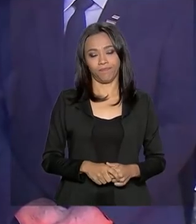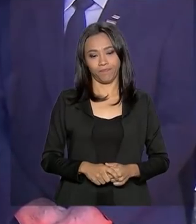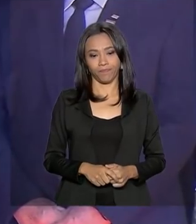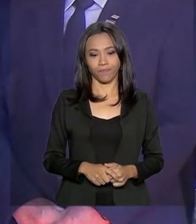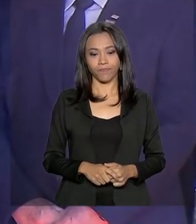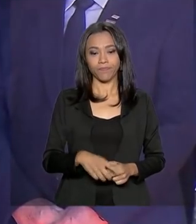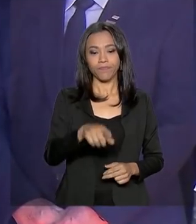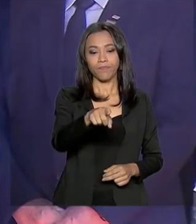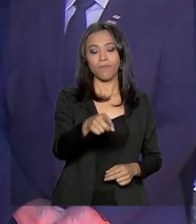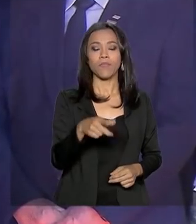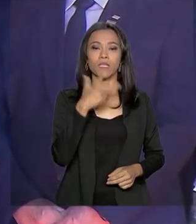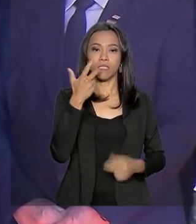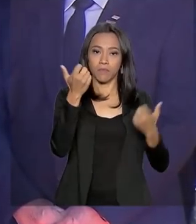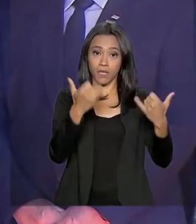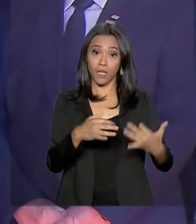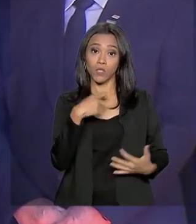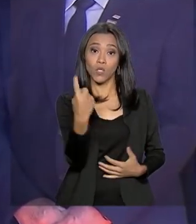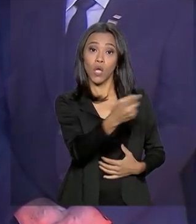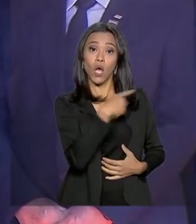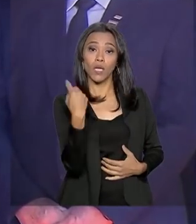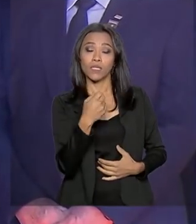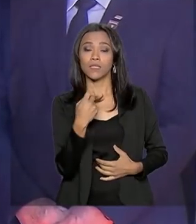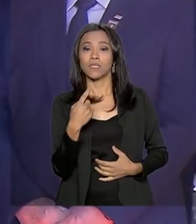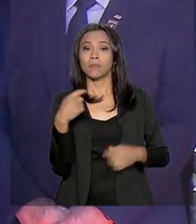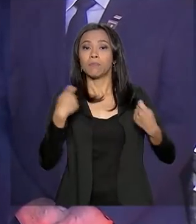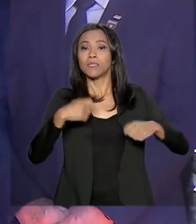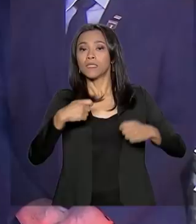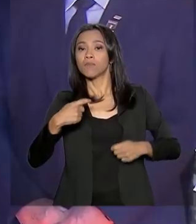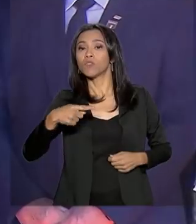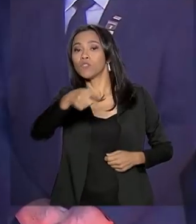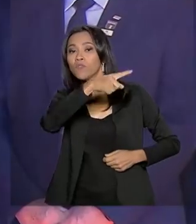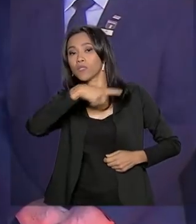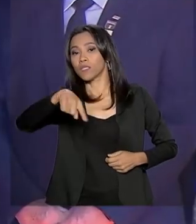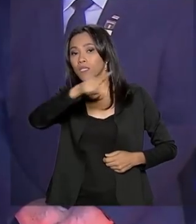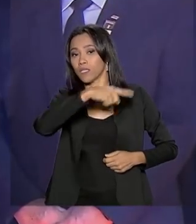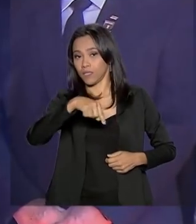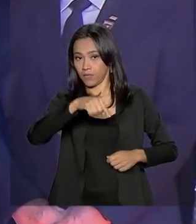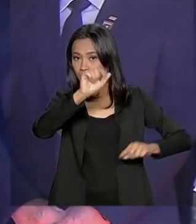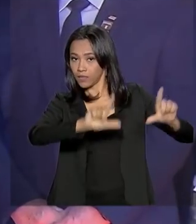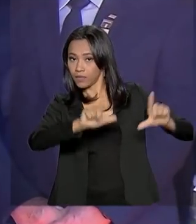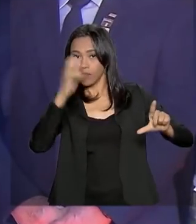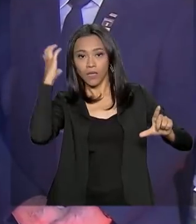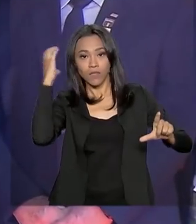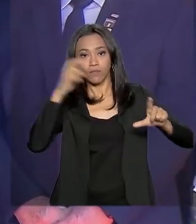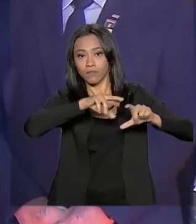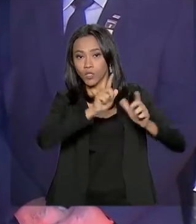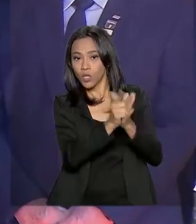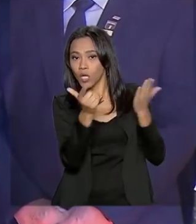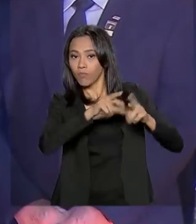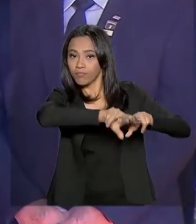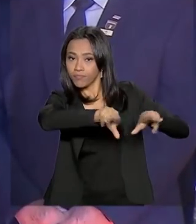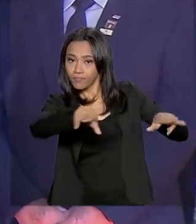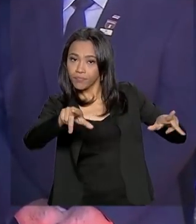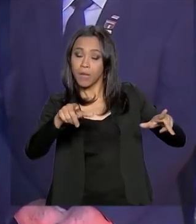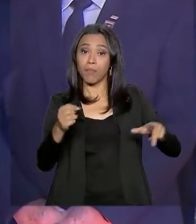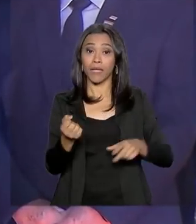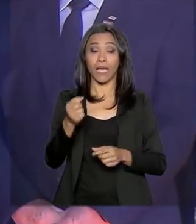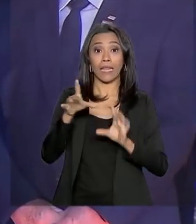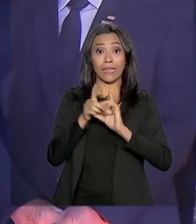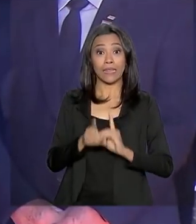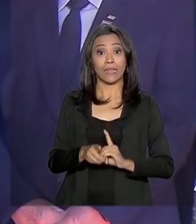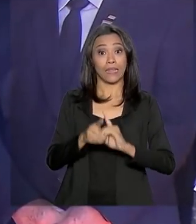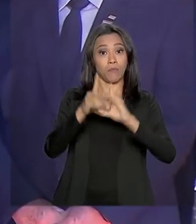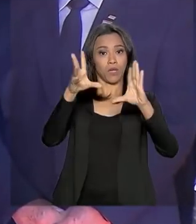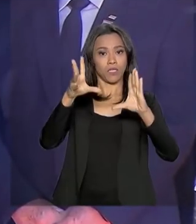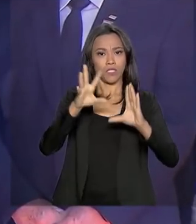Nós precisamos de vocês, para que a chama da democracia não se apague. Precisamos de